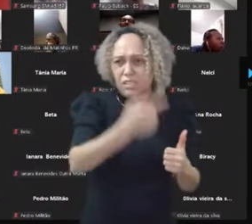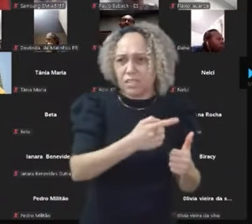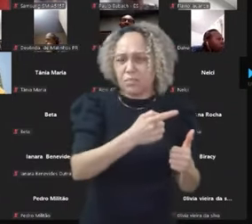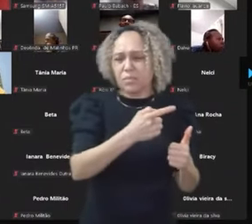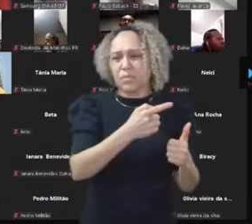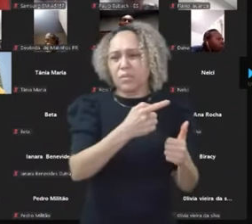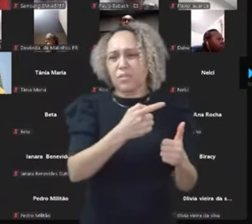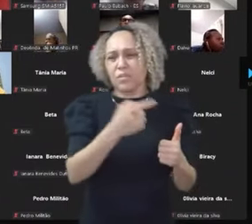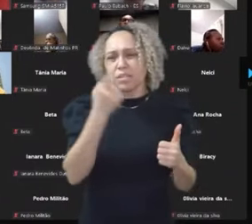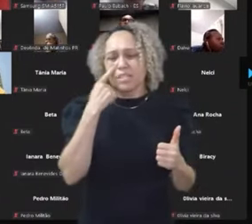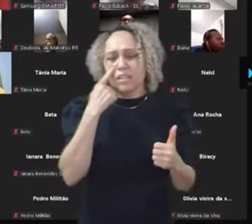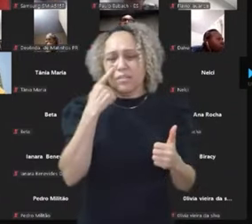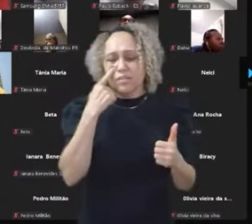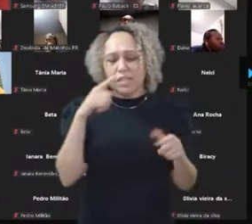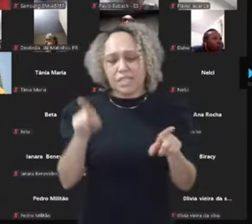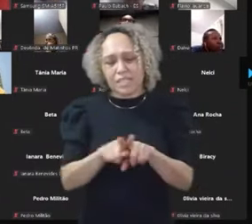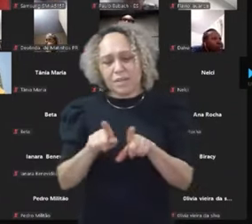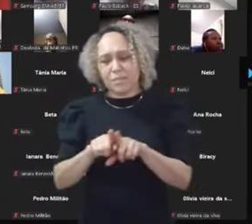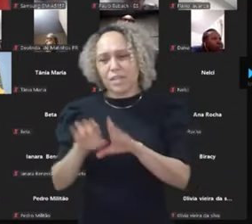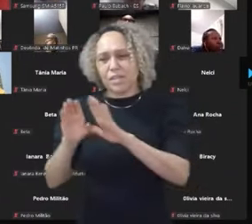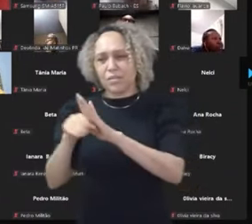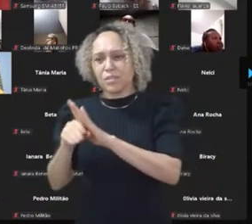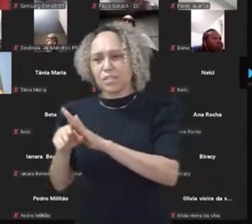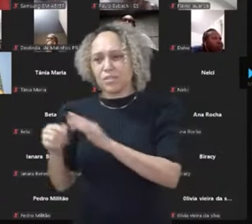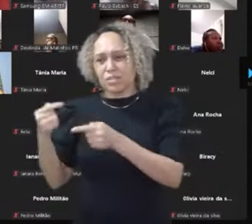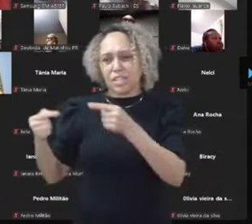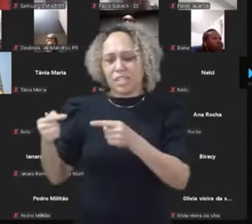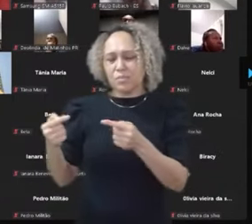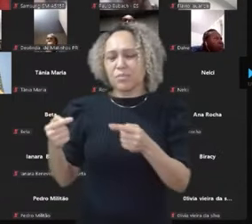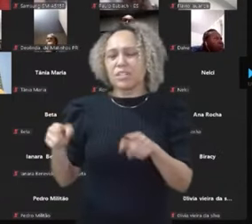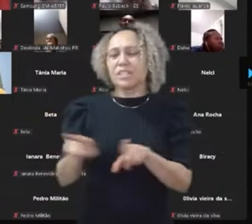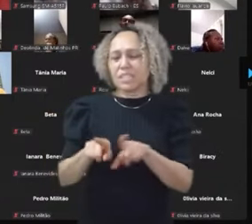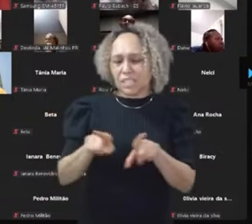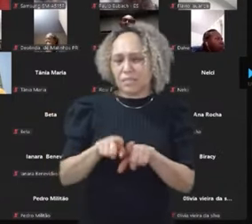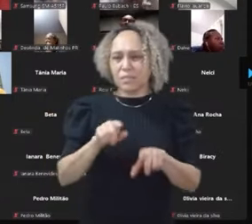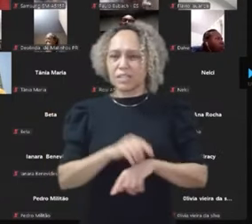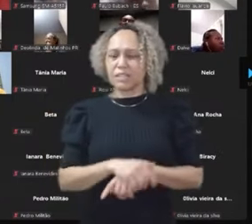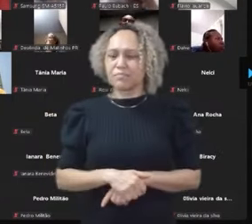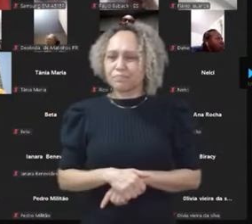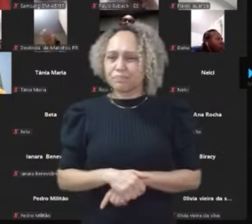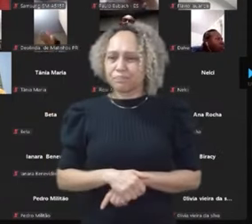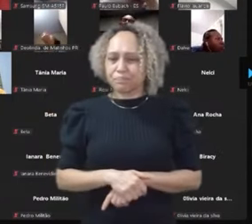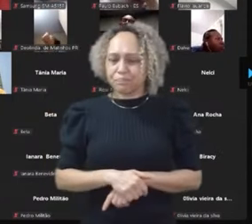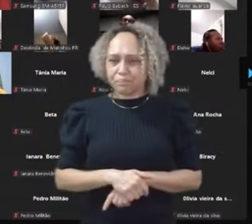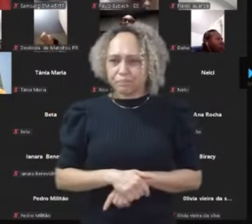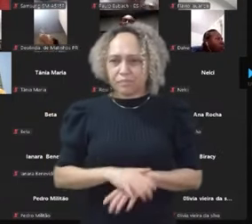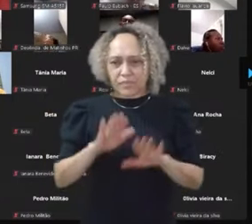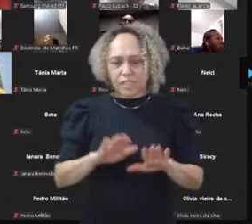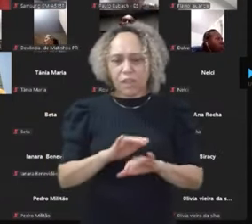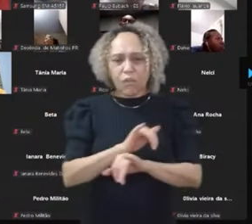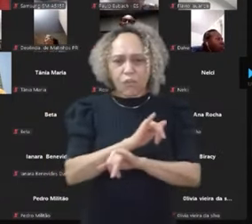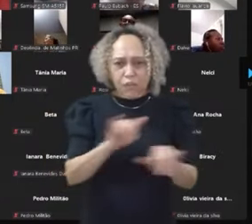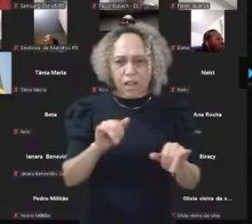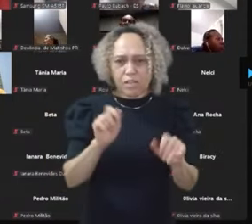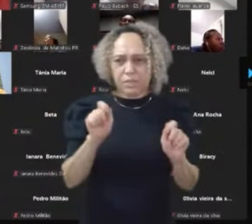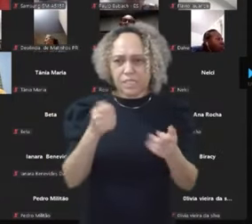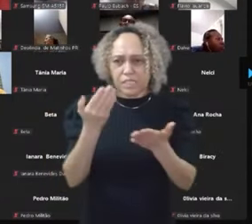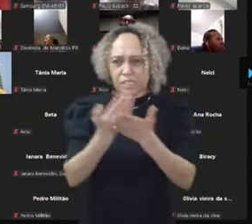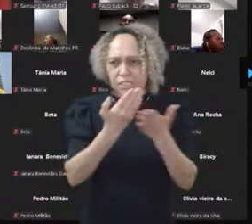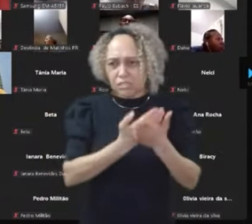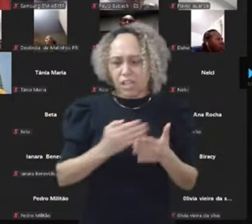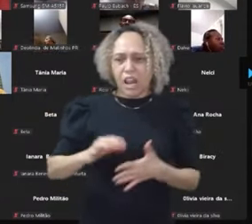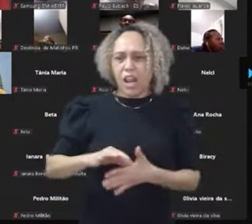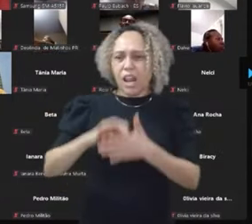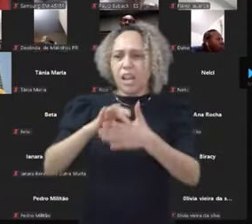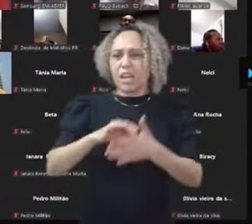conteúdo dele de política também. Então, eu sempre falei, olha, tem que se estudar líderes aí